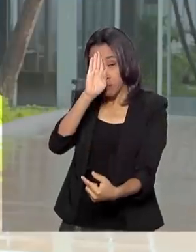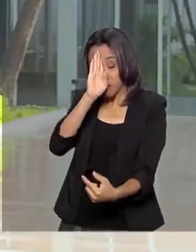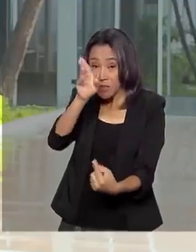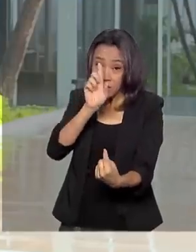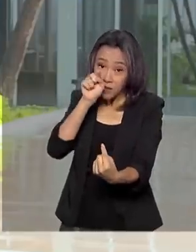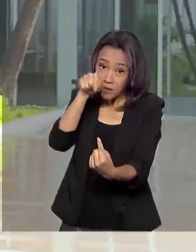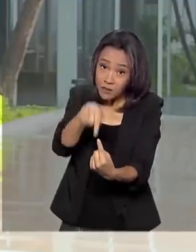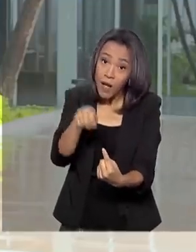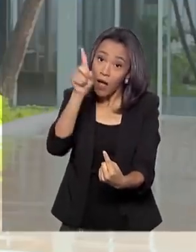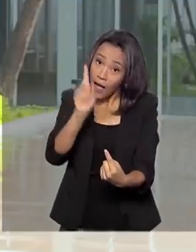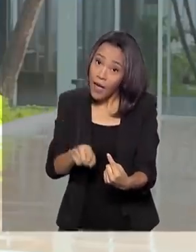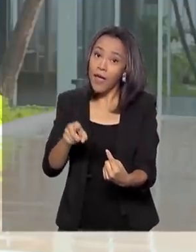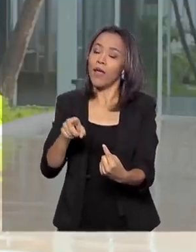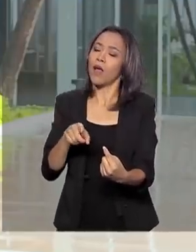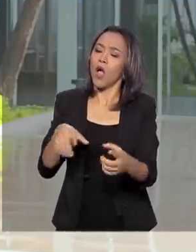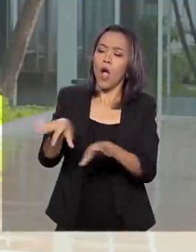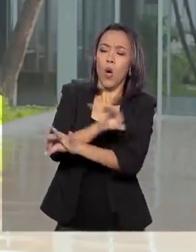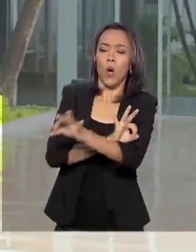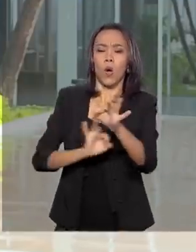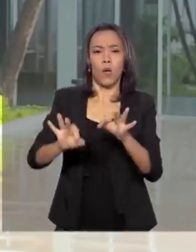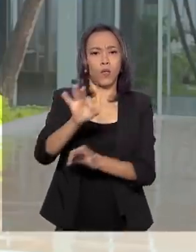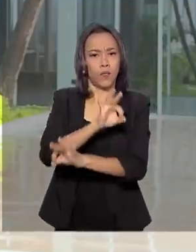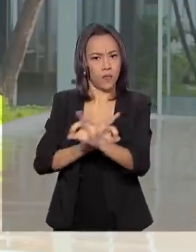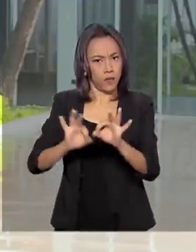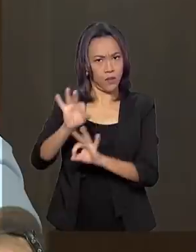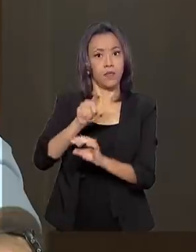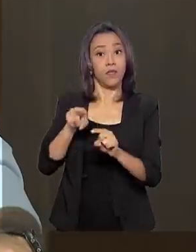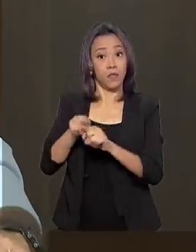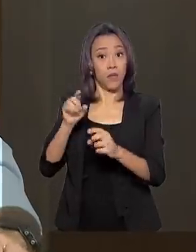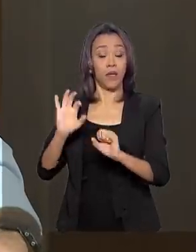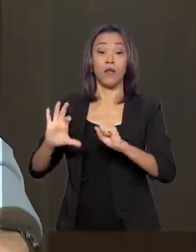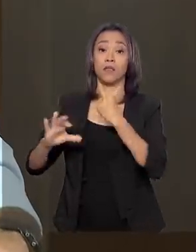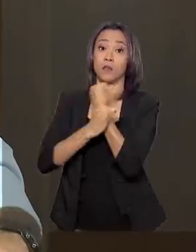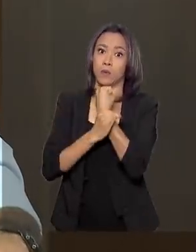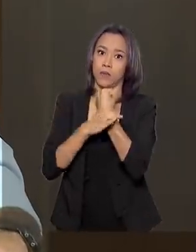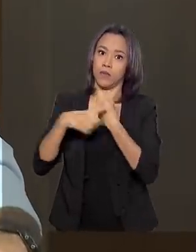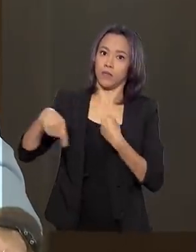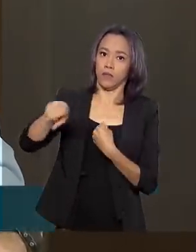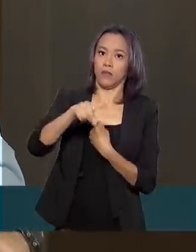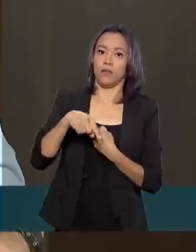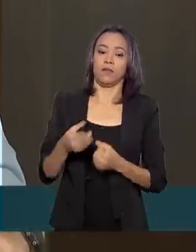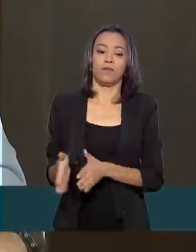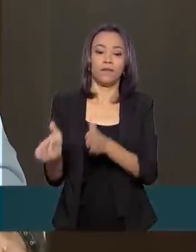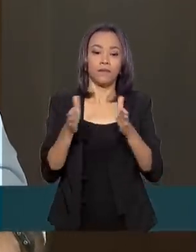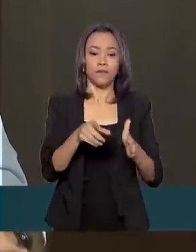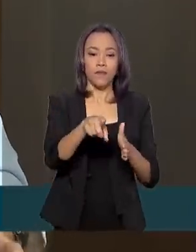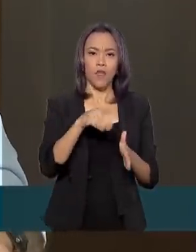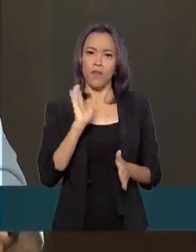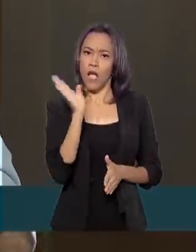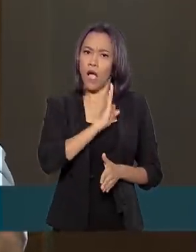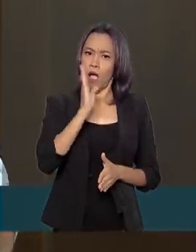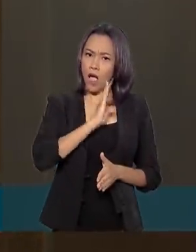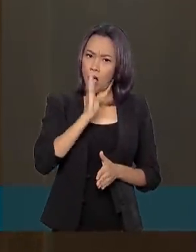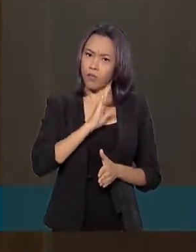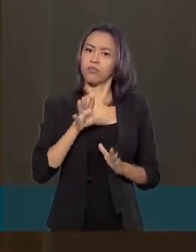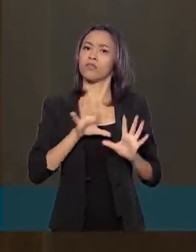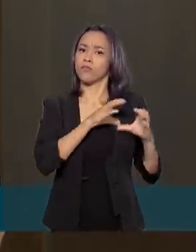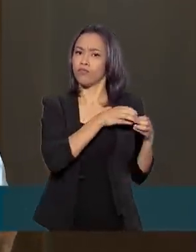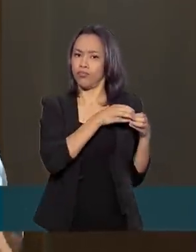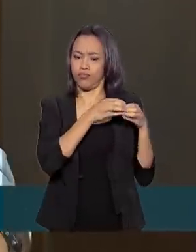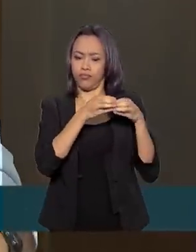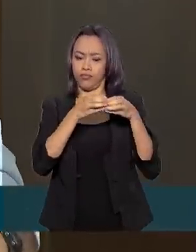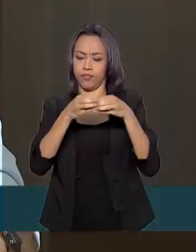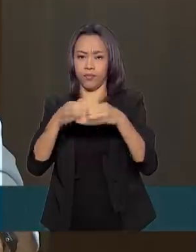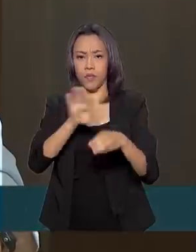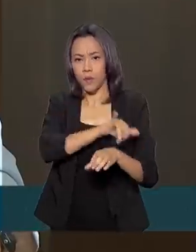garantir a ordem pública e a defesa do patrimônio. Nós disponibilizamos muito rápido, através das asas da Força